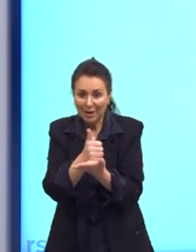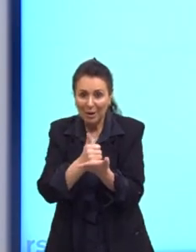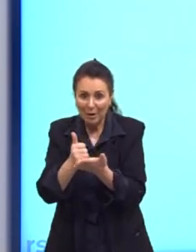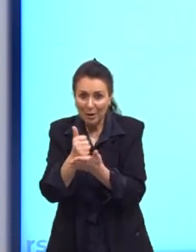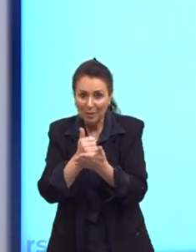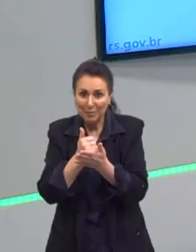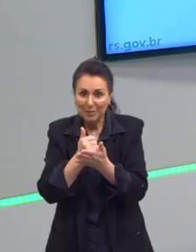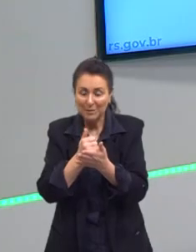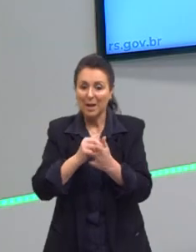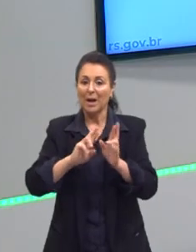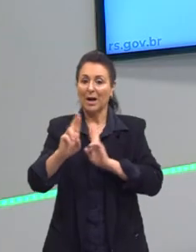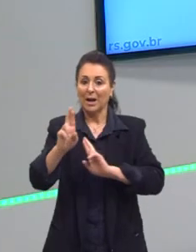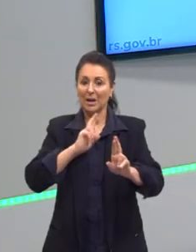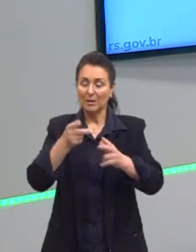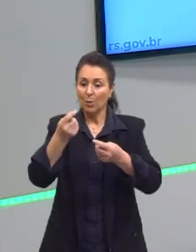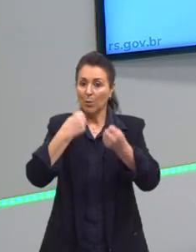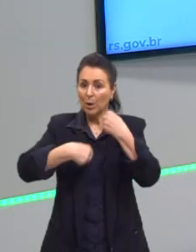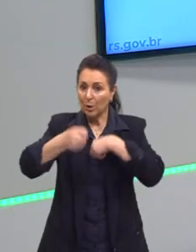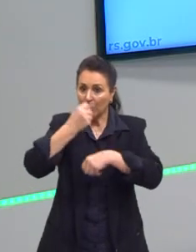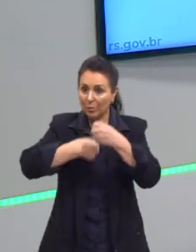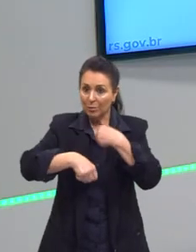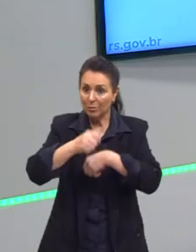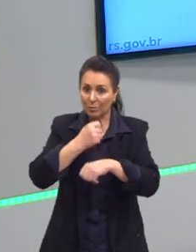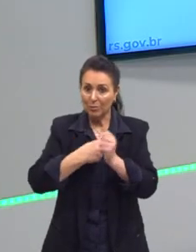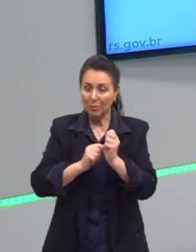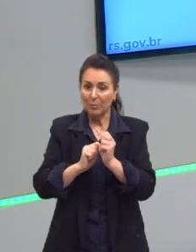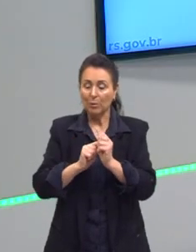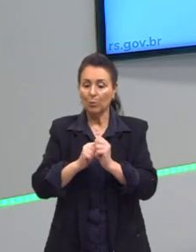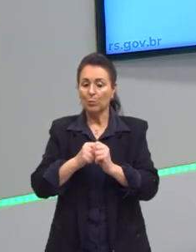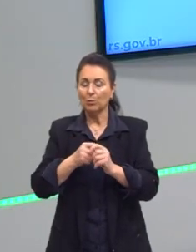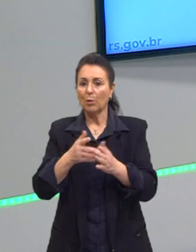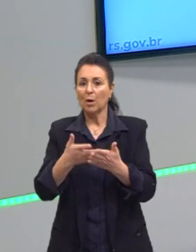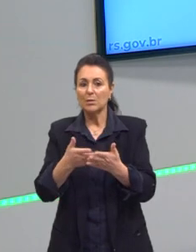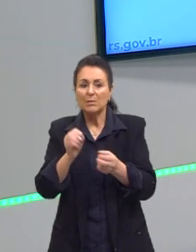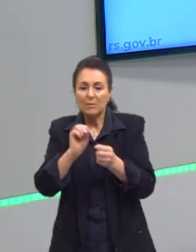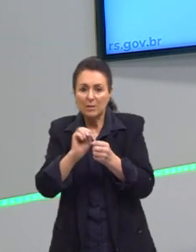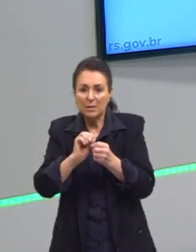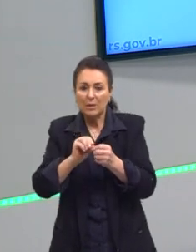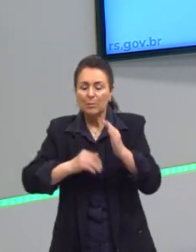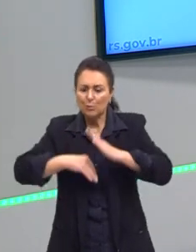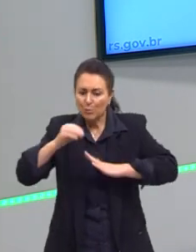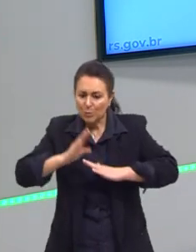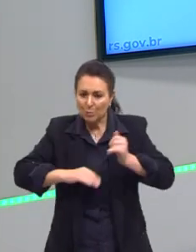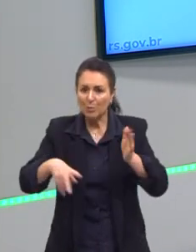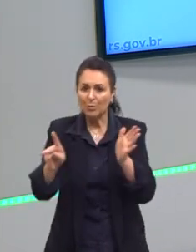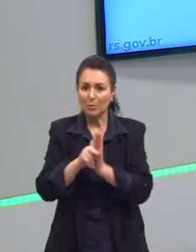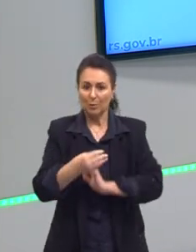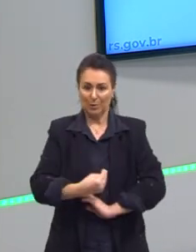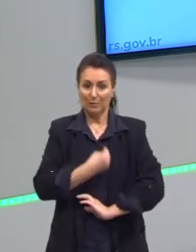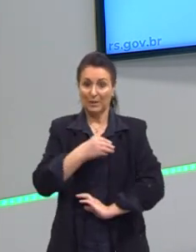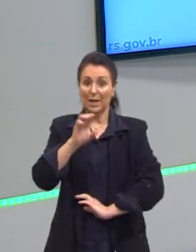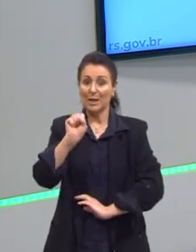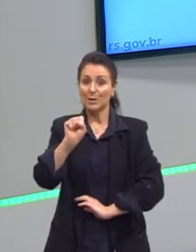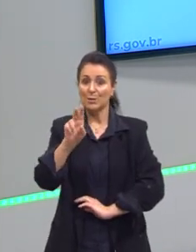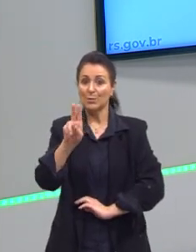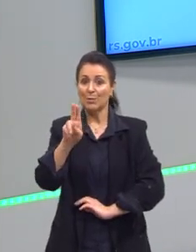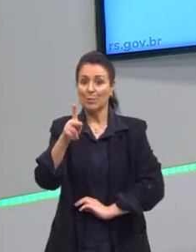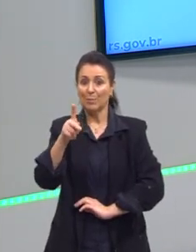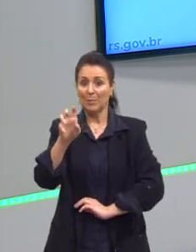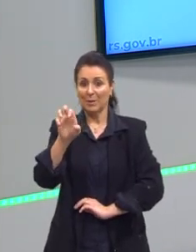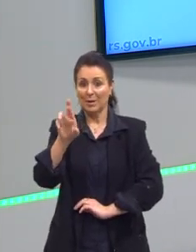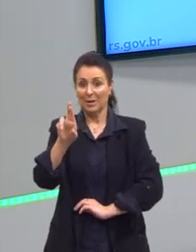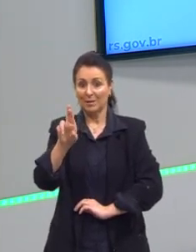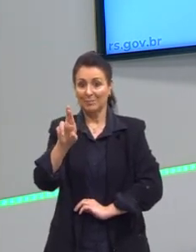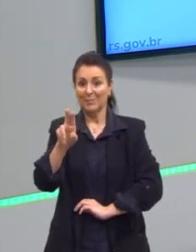relação econômica que se dá, como nós construímos nossa vida nessa relação econômica, e a superestrutura são as nossas